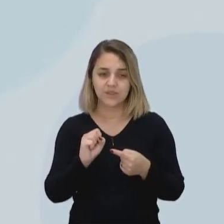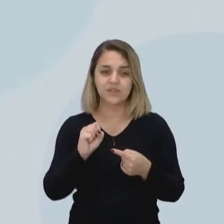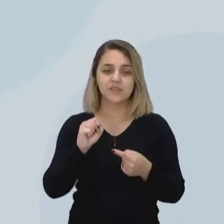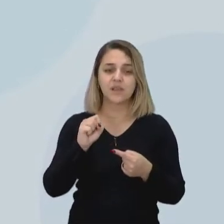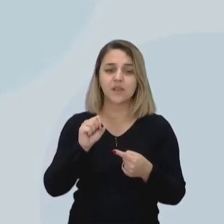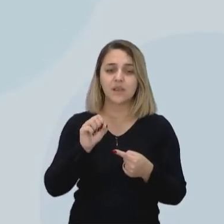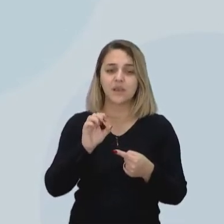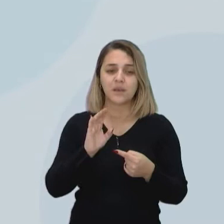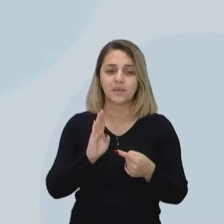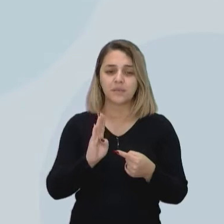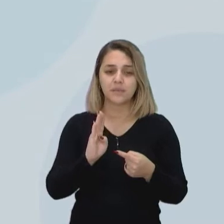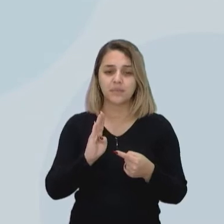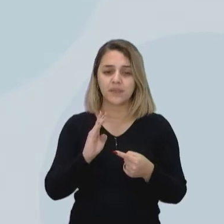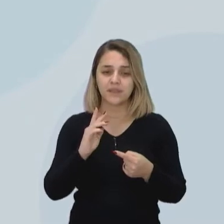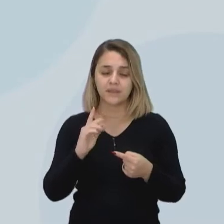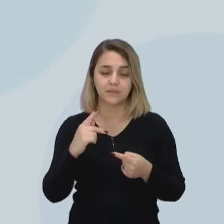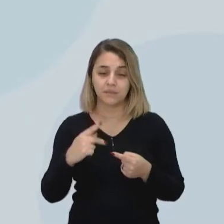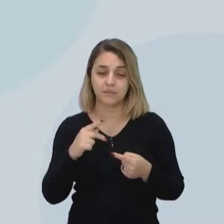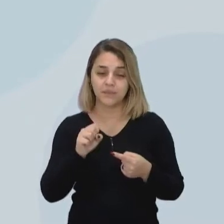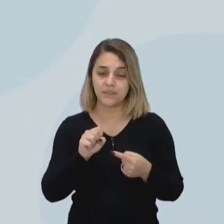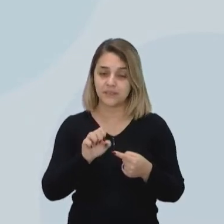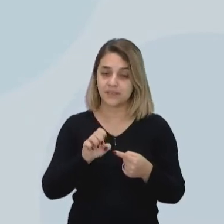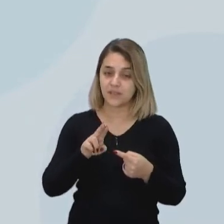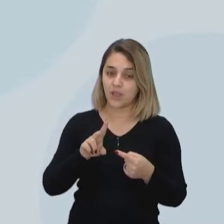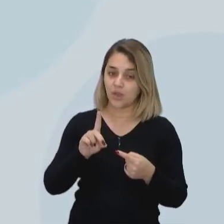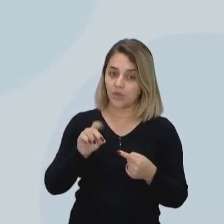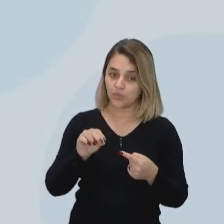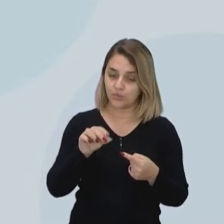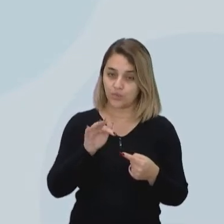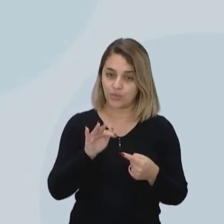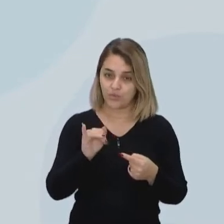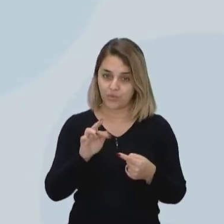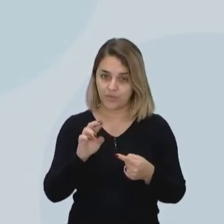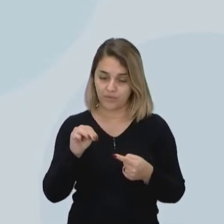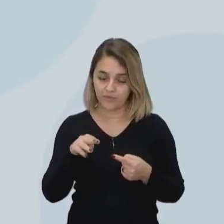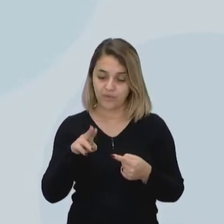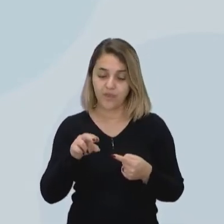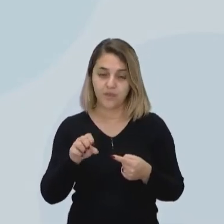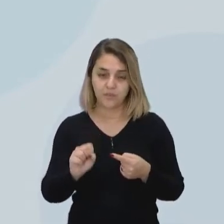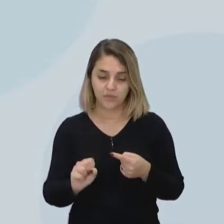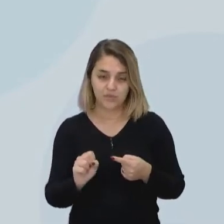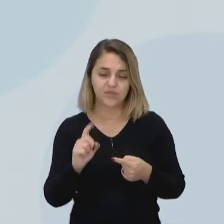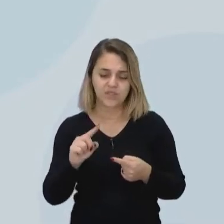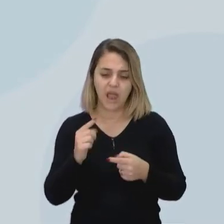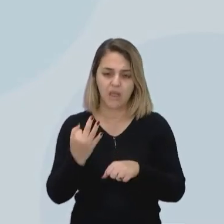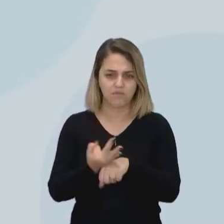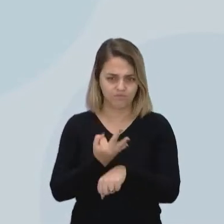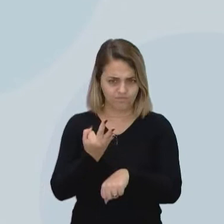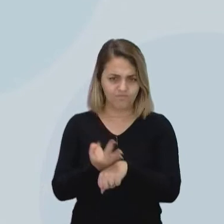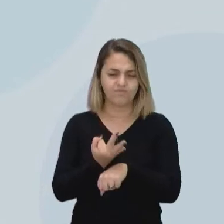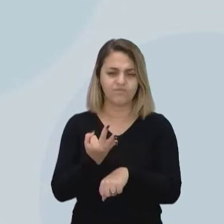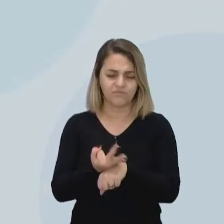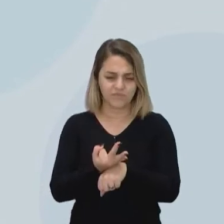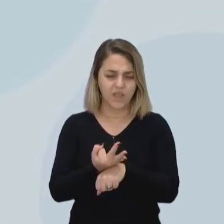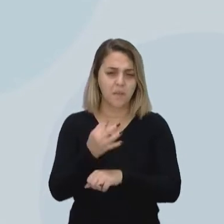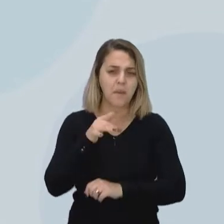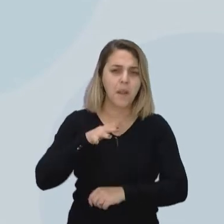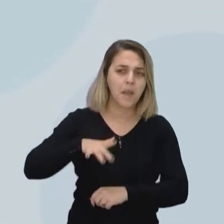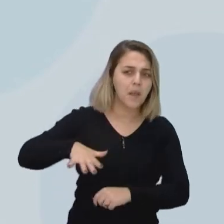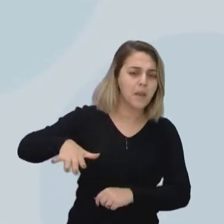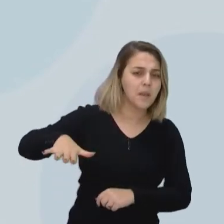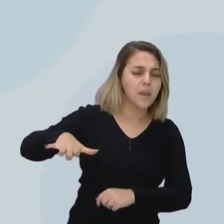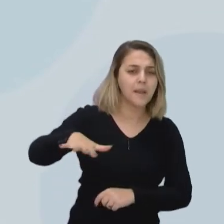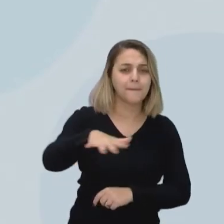são colônias de bactérias que são resistentes, né? A ambientes, assim,